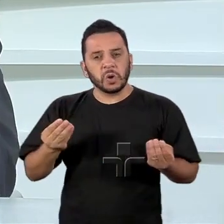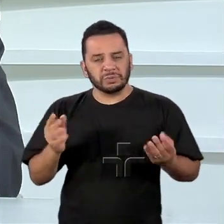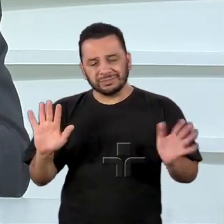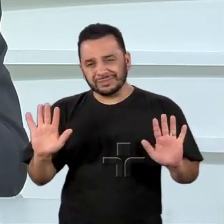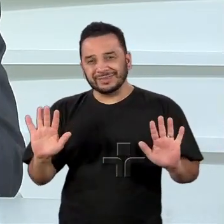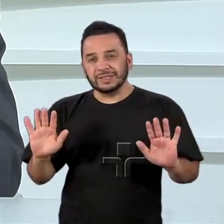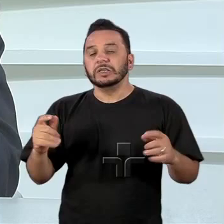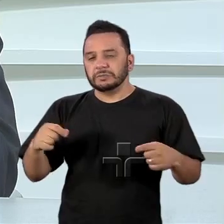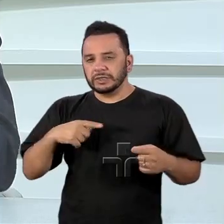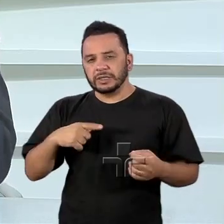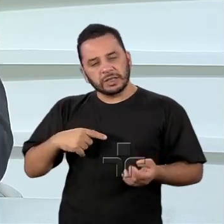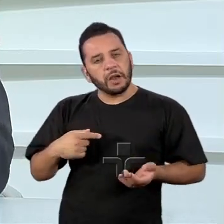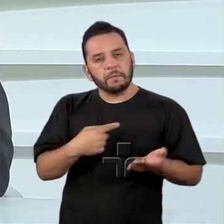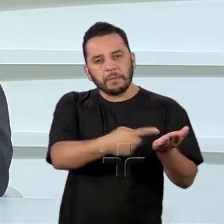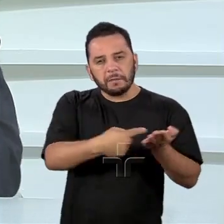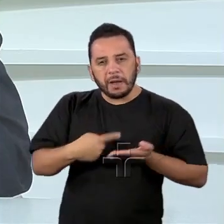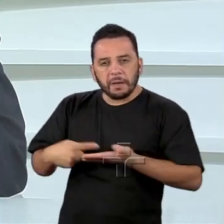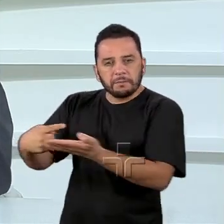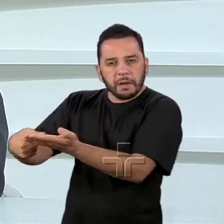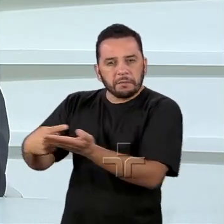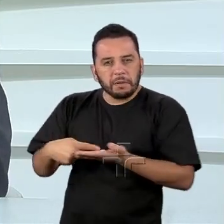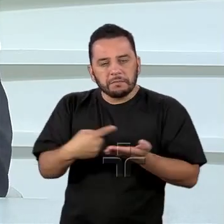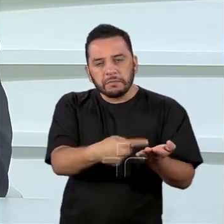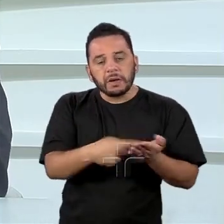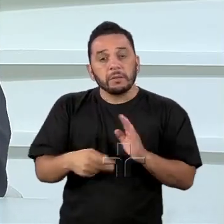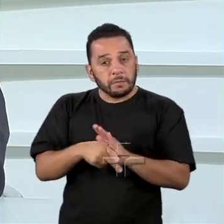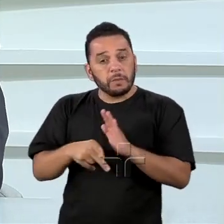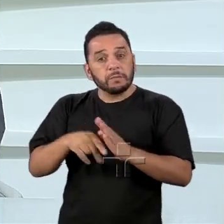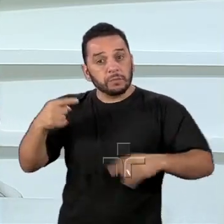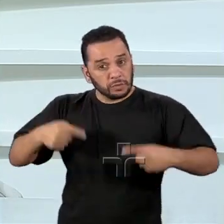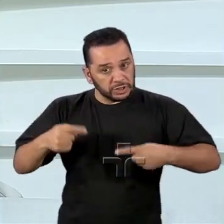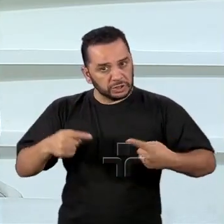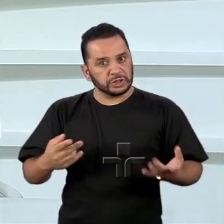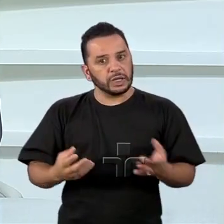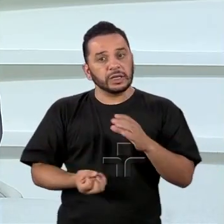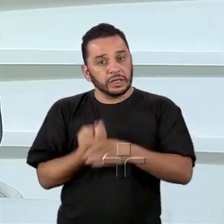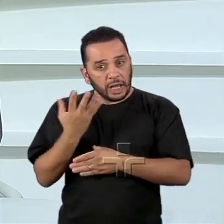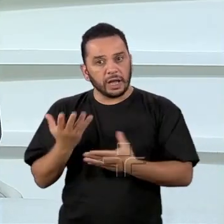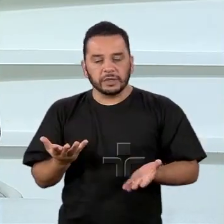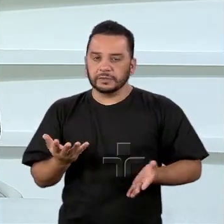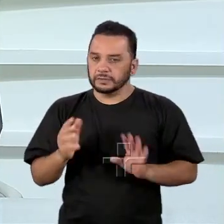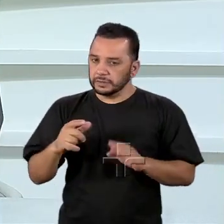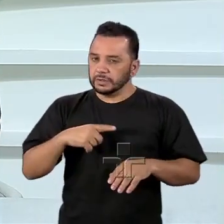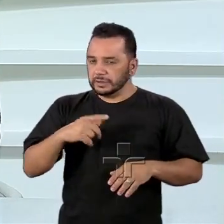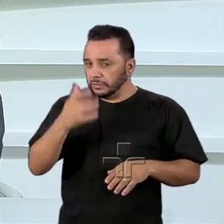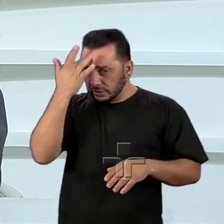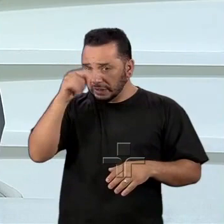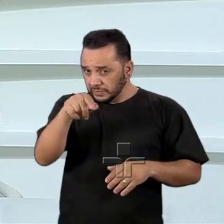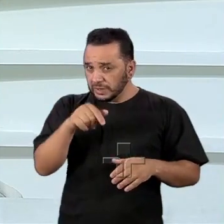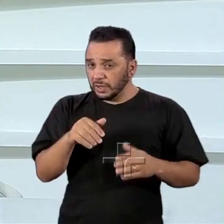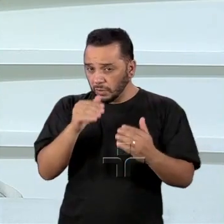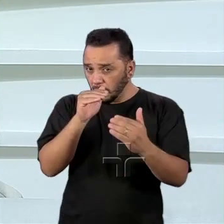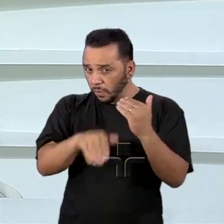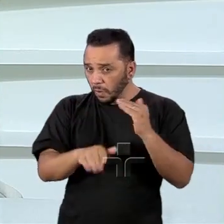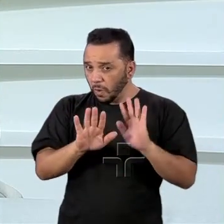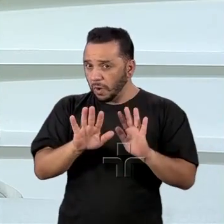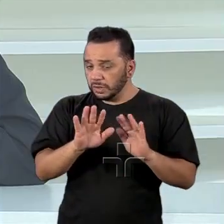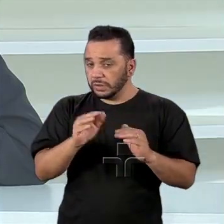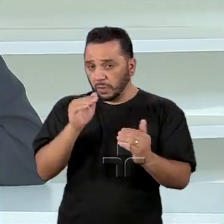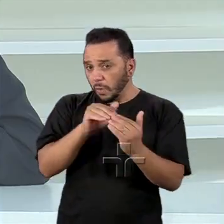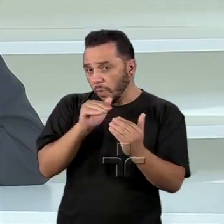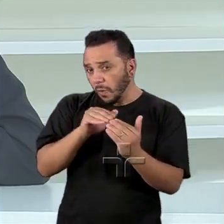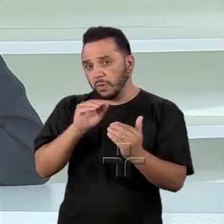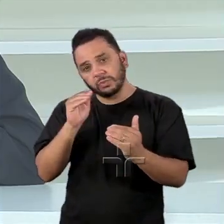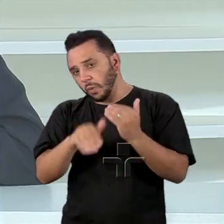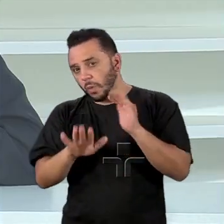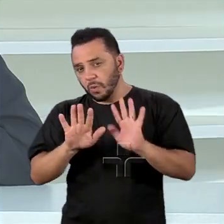uma política. Só que eu acho que a gente não foi falar até agora, não sei se o embaixador concorda com isso, que o Brasil será mais forte, mais